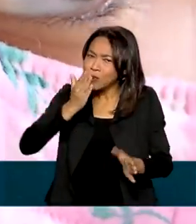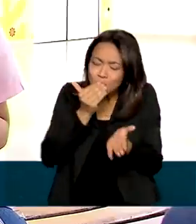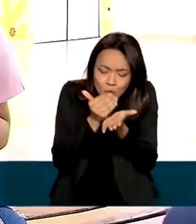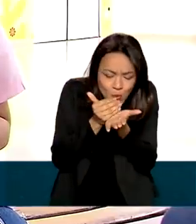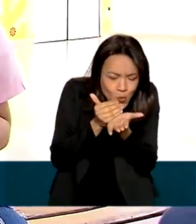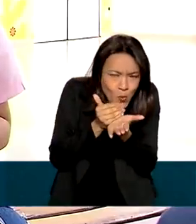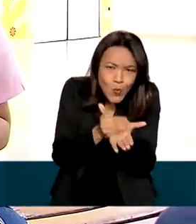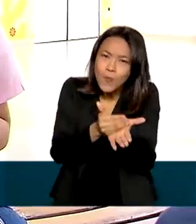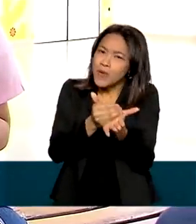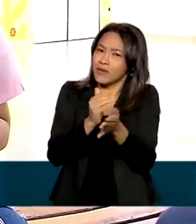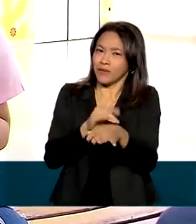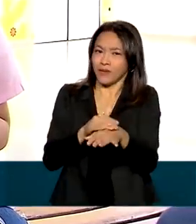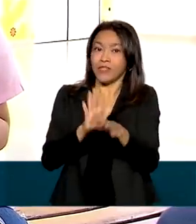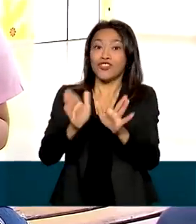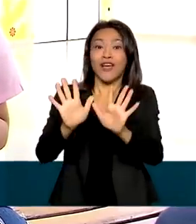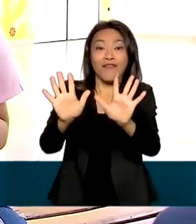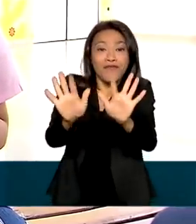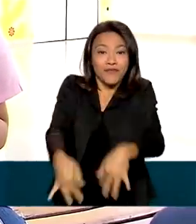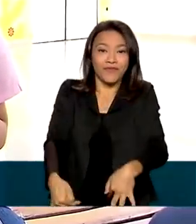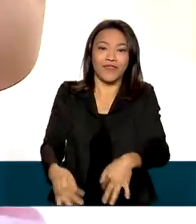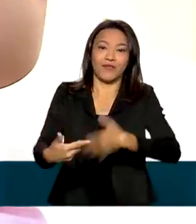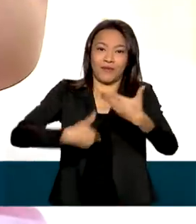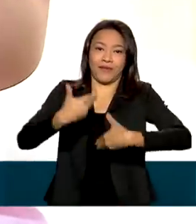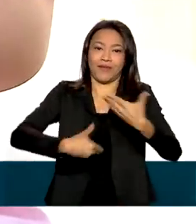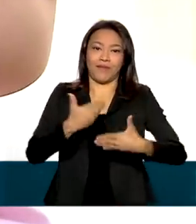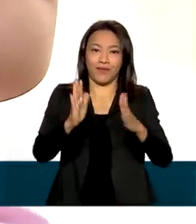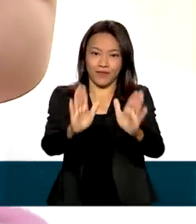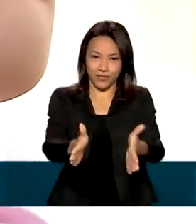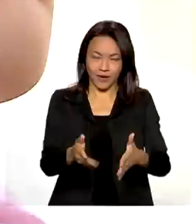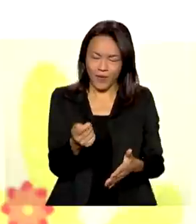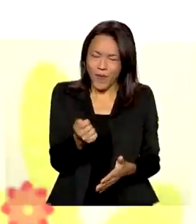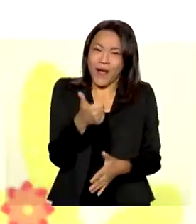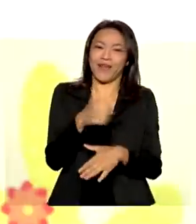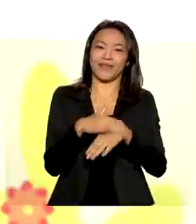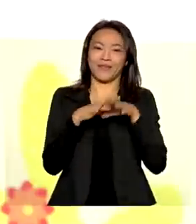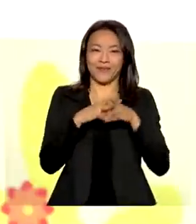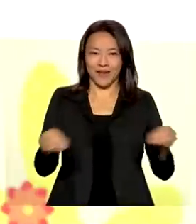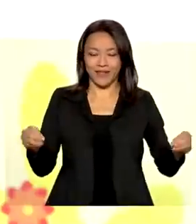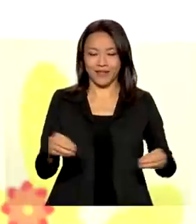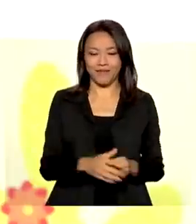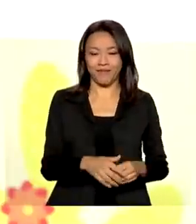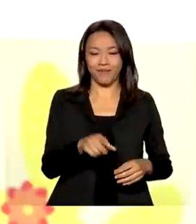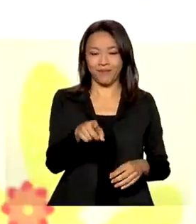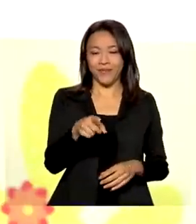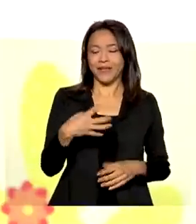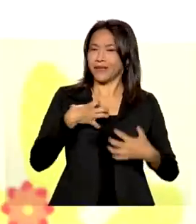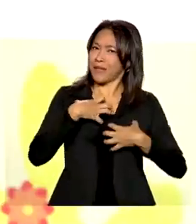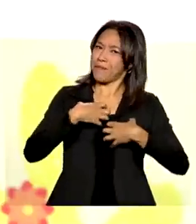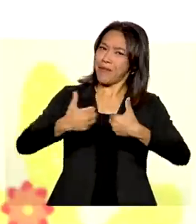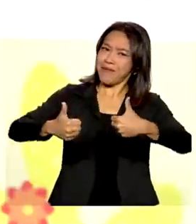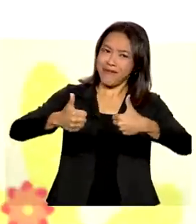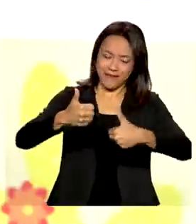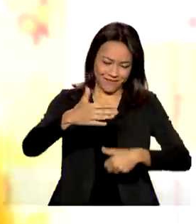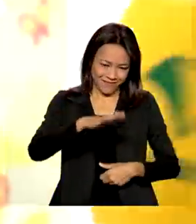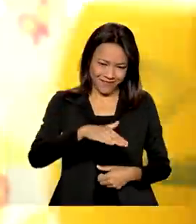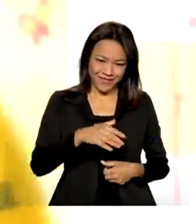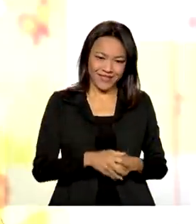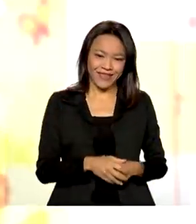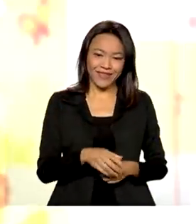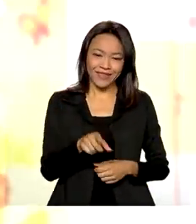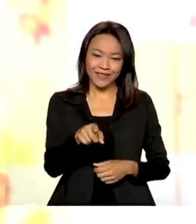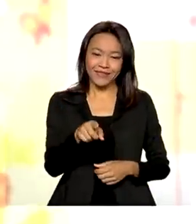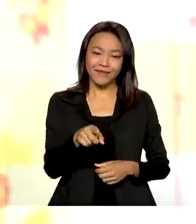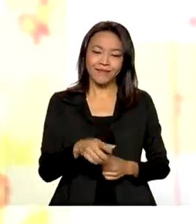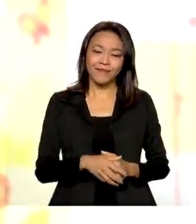começo e já está na fase final do tratamento, quase curada. Está bem demais, graças a Deus, né mãe? Você está